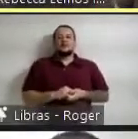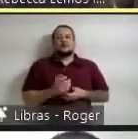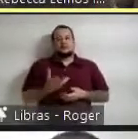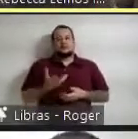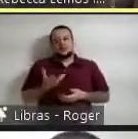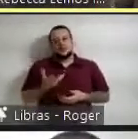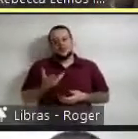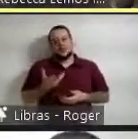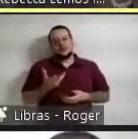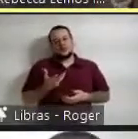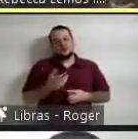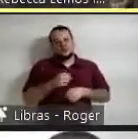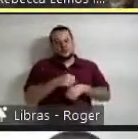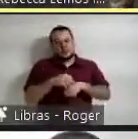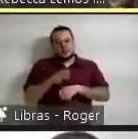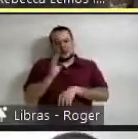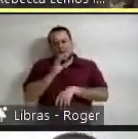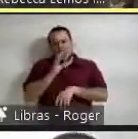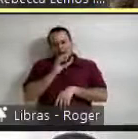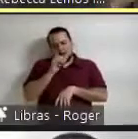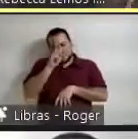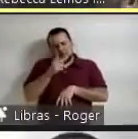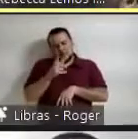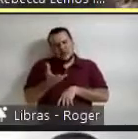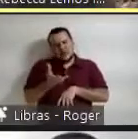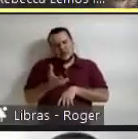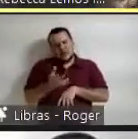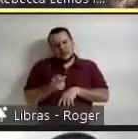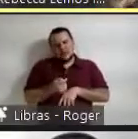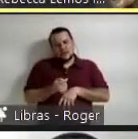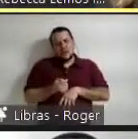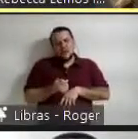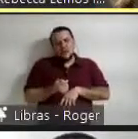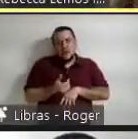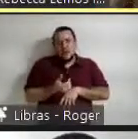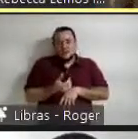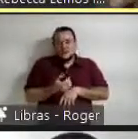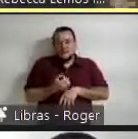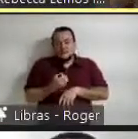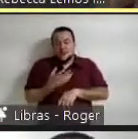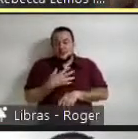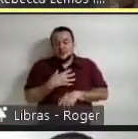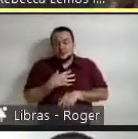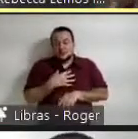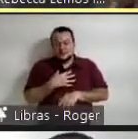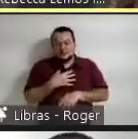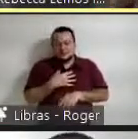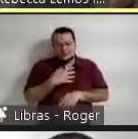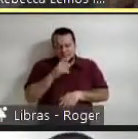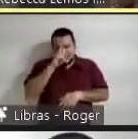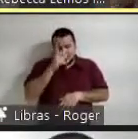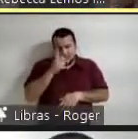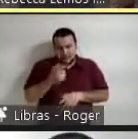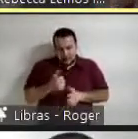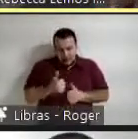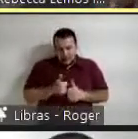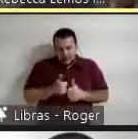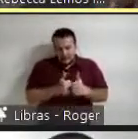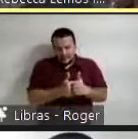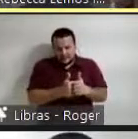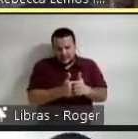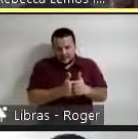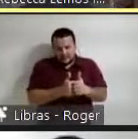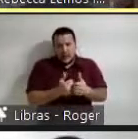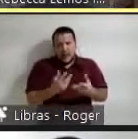compartilhar essa ideia que é quase no bom sentido uma ideologia que nós seguimos que é muito importante para